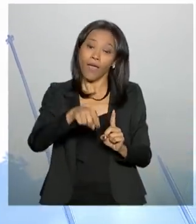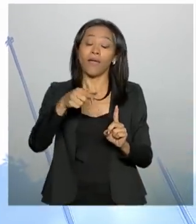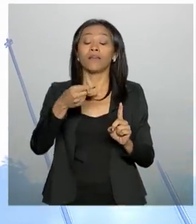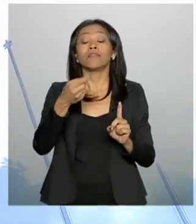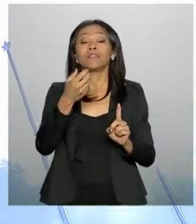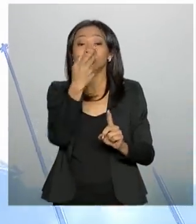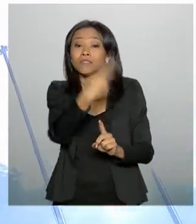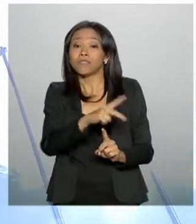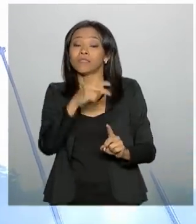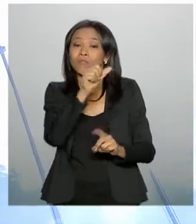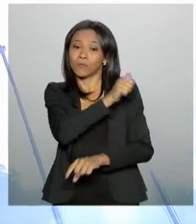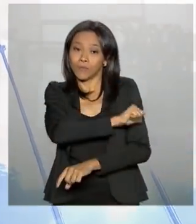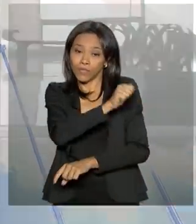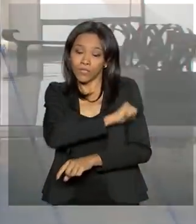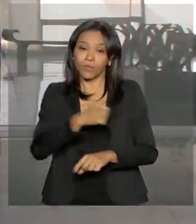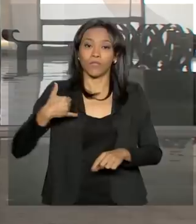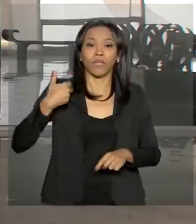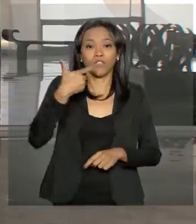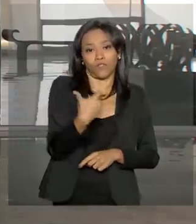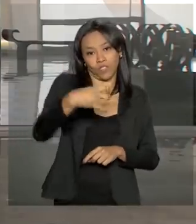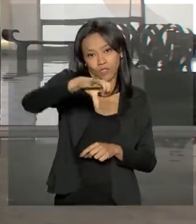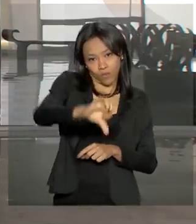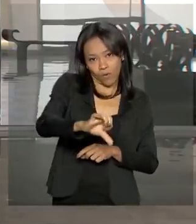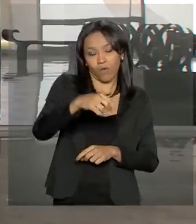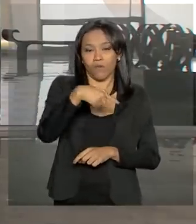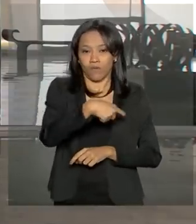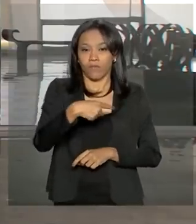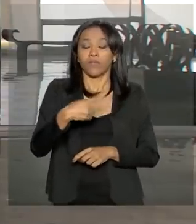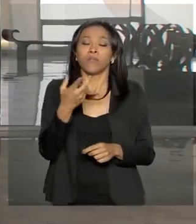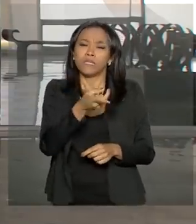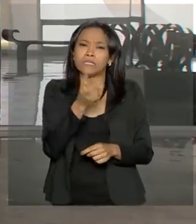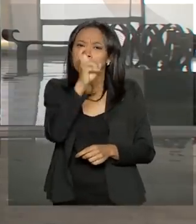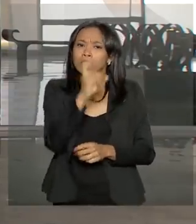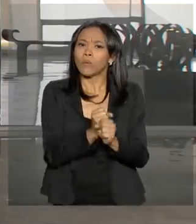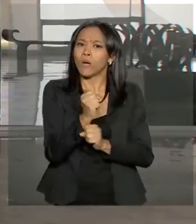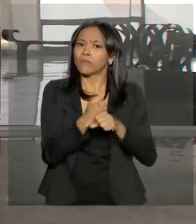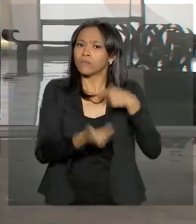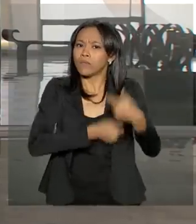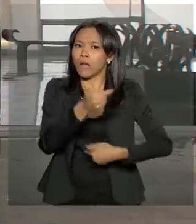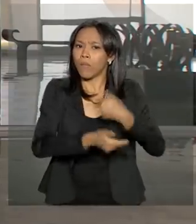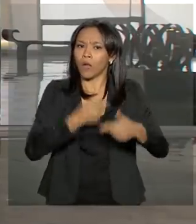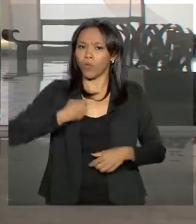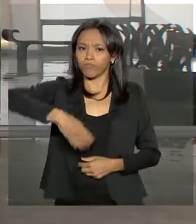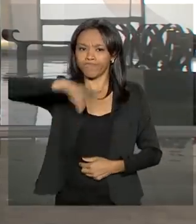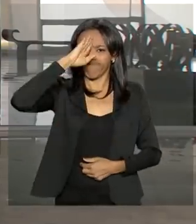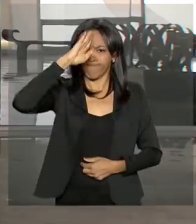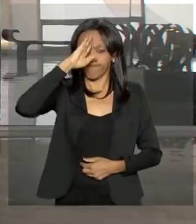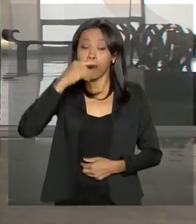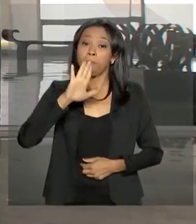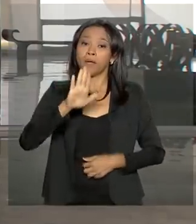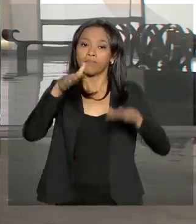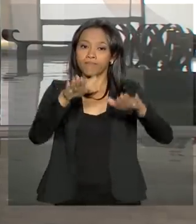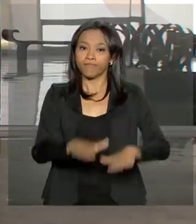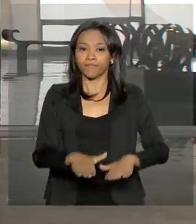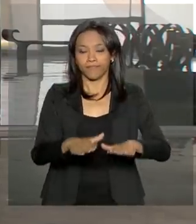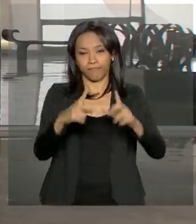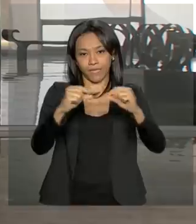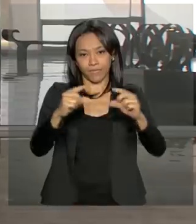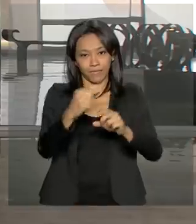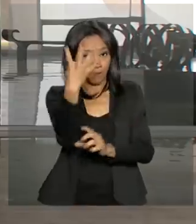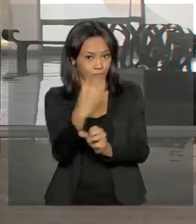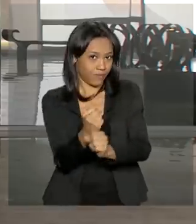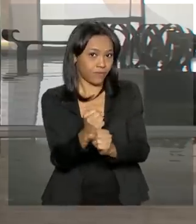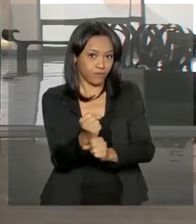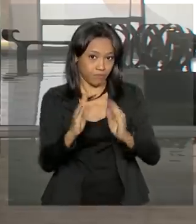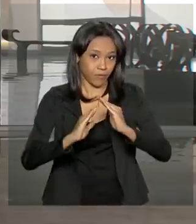anos de idade, está há cinco anos no serviço militar e há quatro anos aqui em Brasília. E